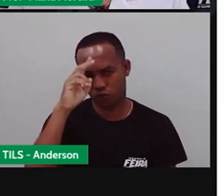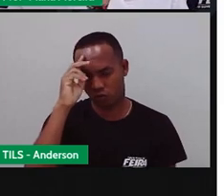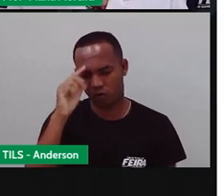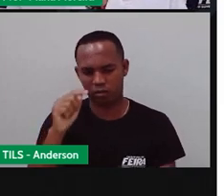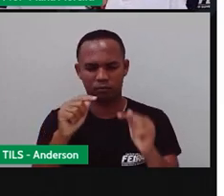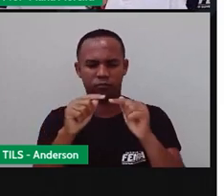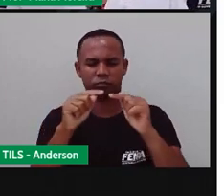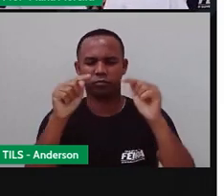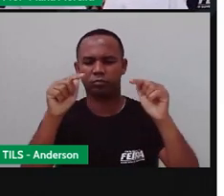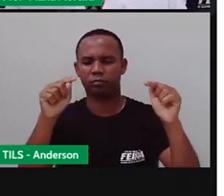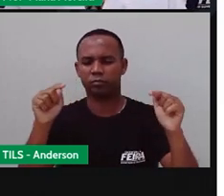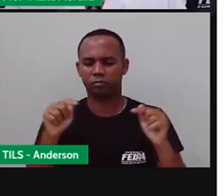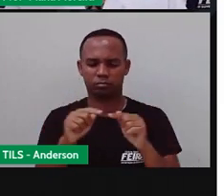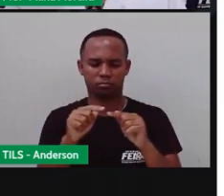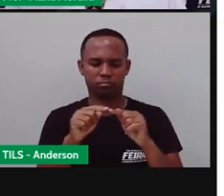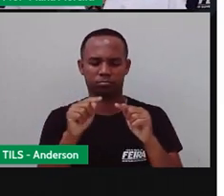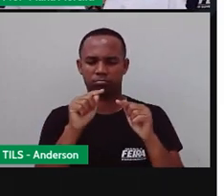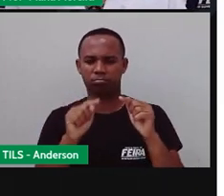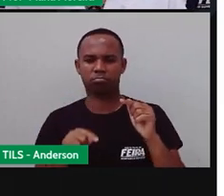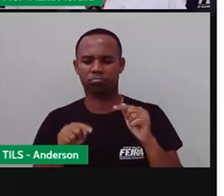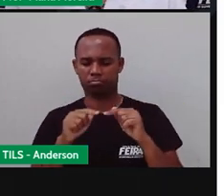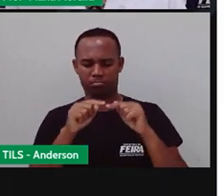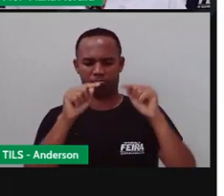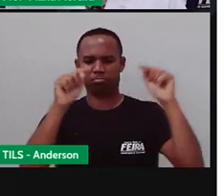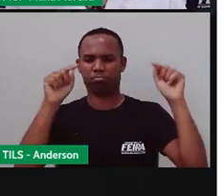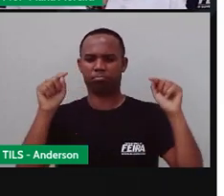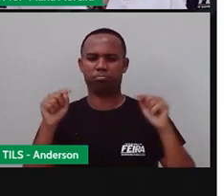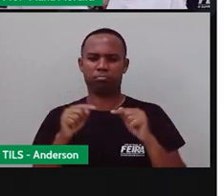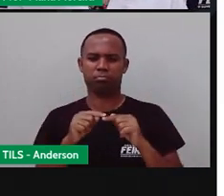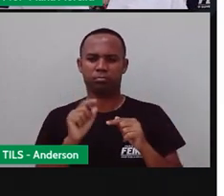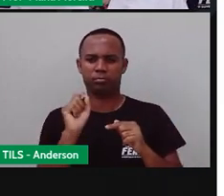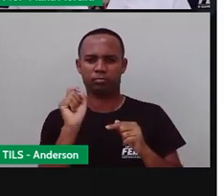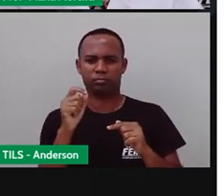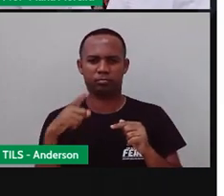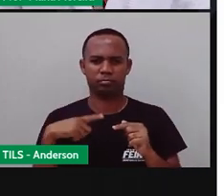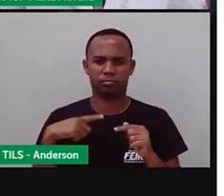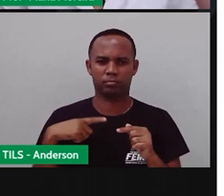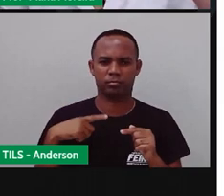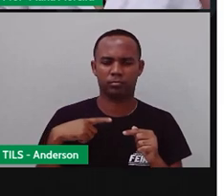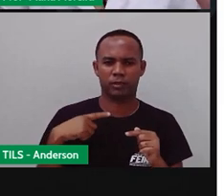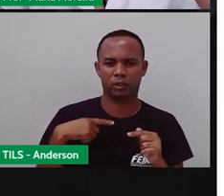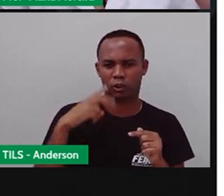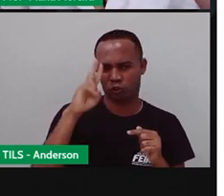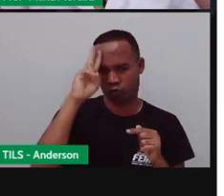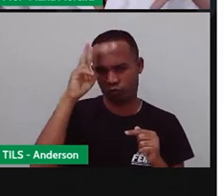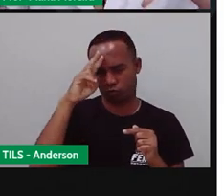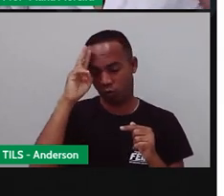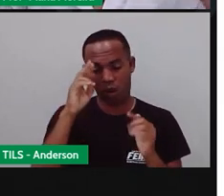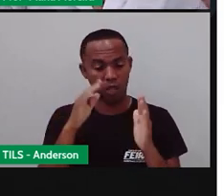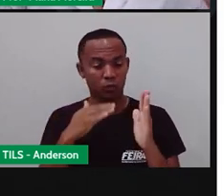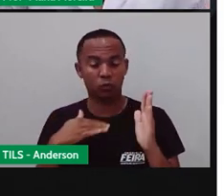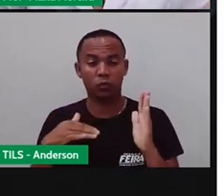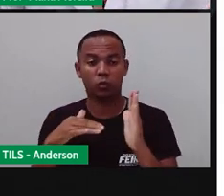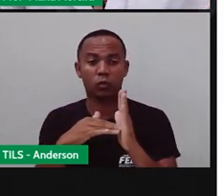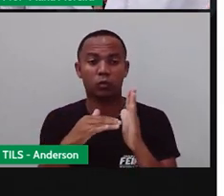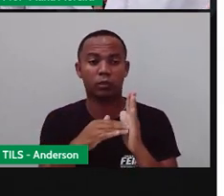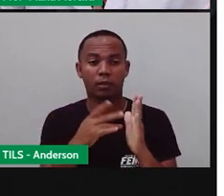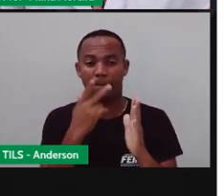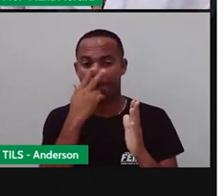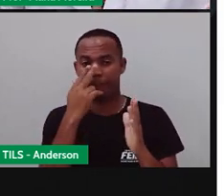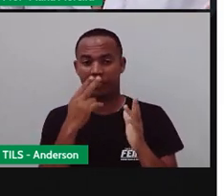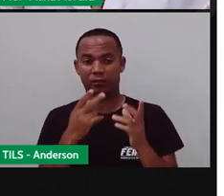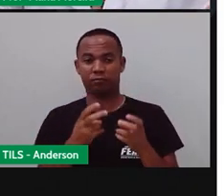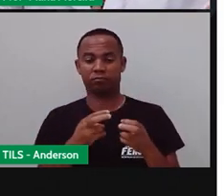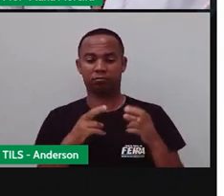trouxe isso pra vocês. Muitas vezes, elas ocupam o quadrinho todo. Aí tem lá o quadrinho da história em quadrinho. Aparece aquela